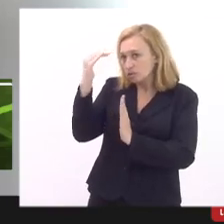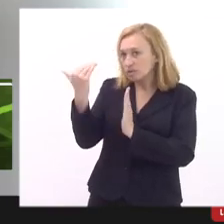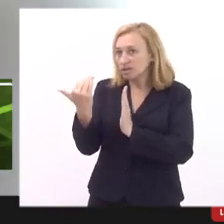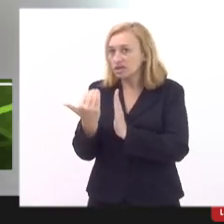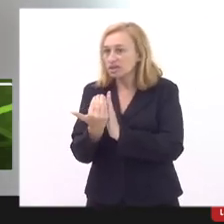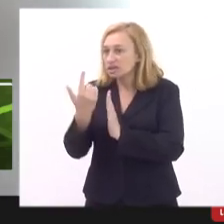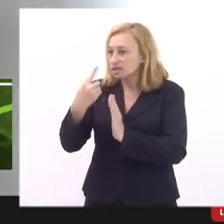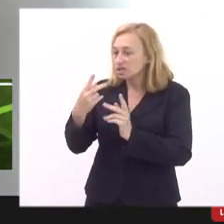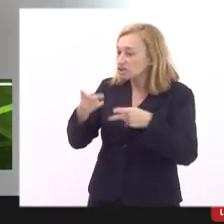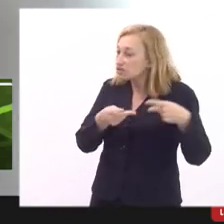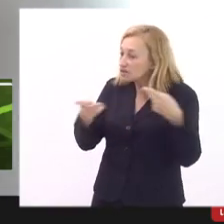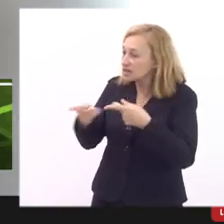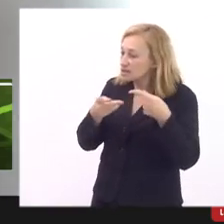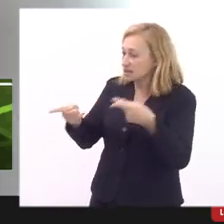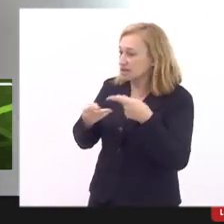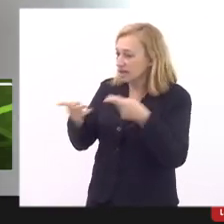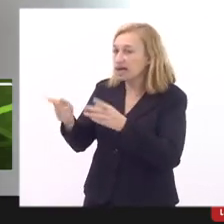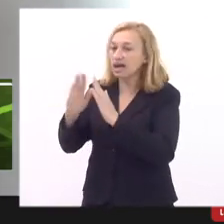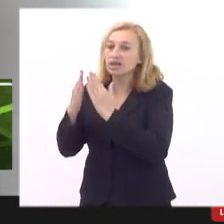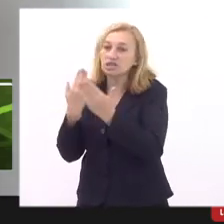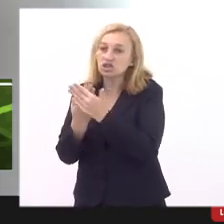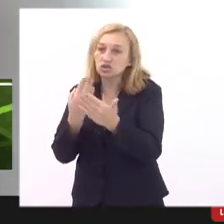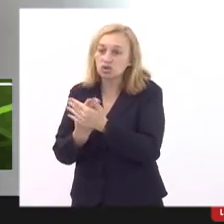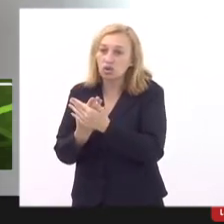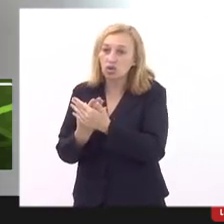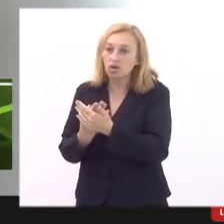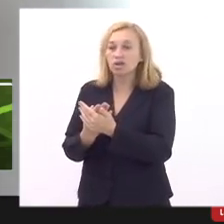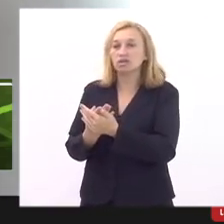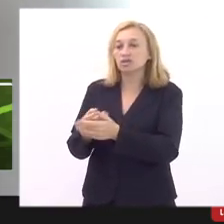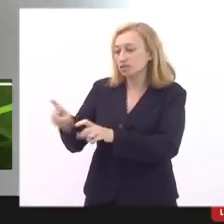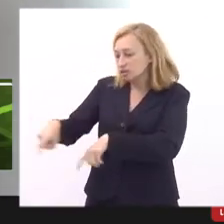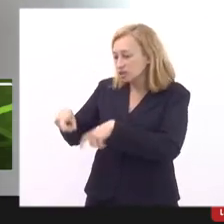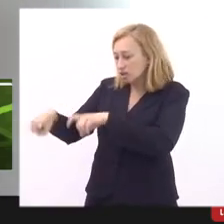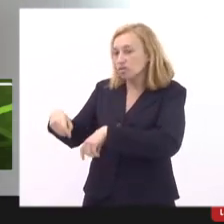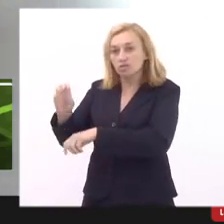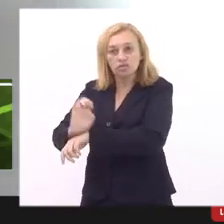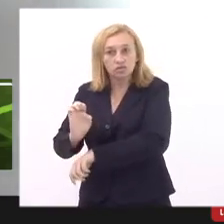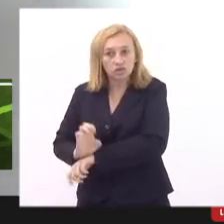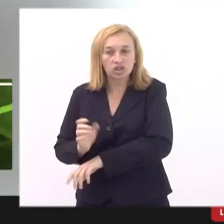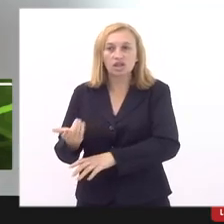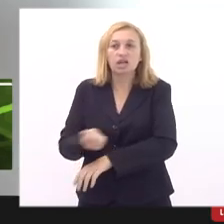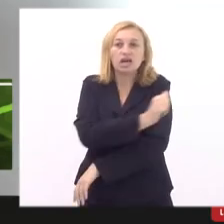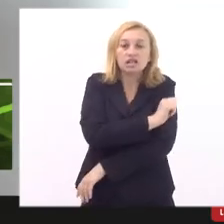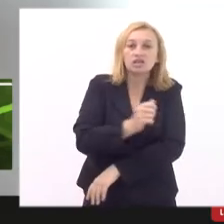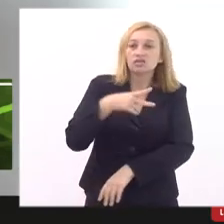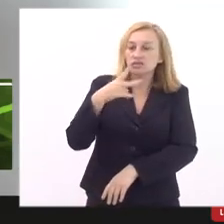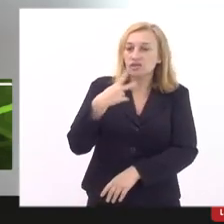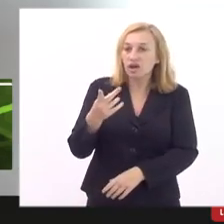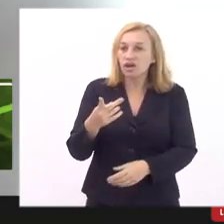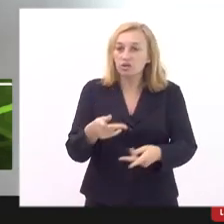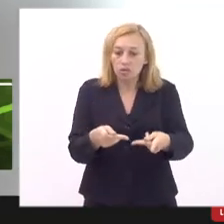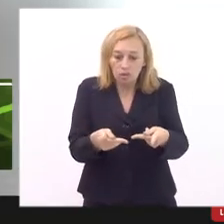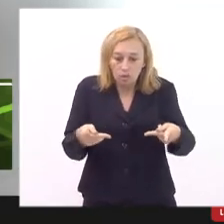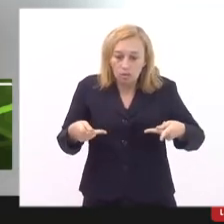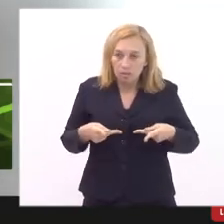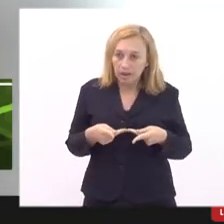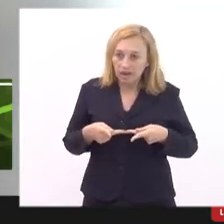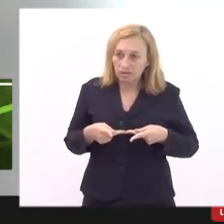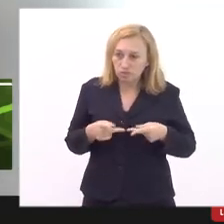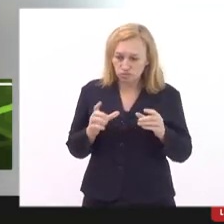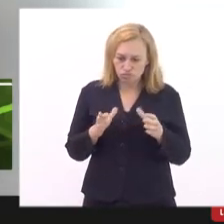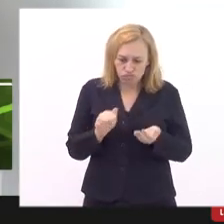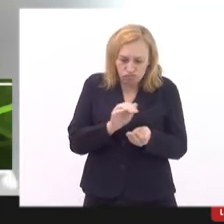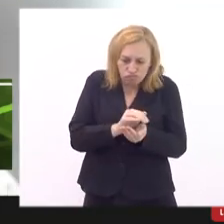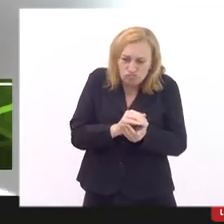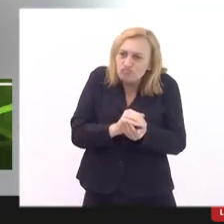do estado de visita a escolas visitas presenciais que a gente tem visto alguns alunos falarem o prato diminuiu na escola